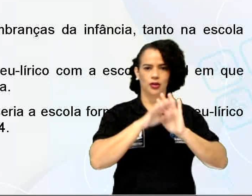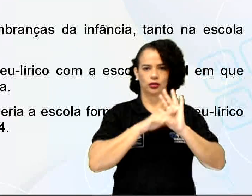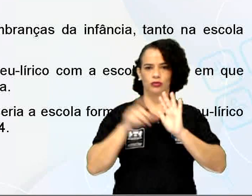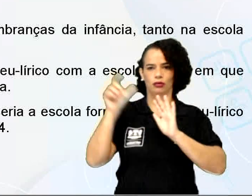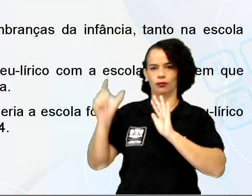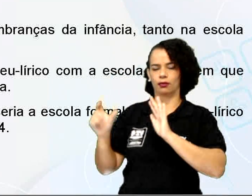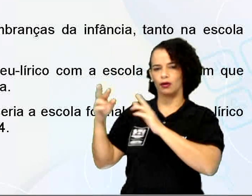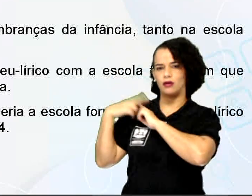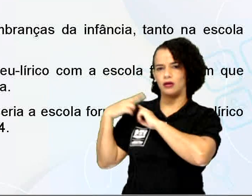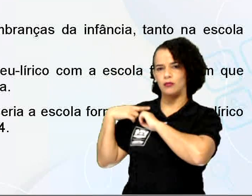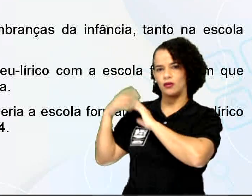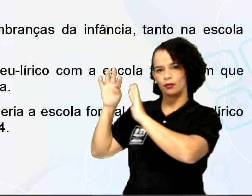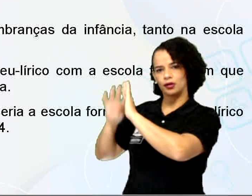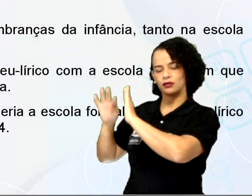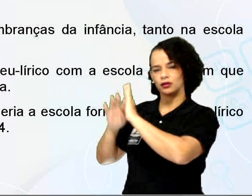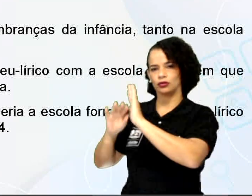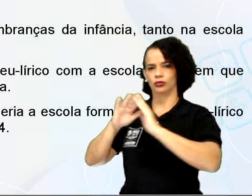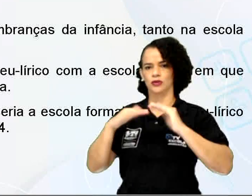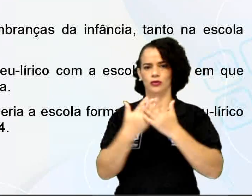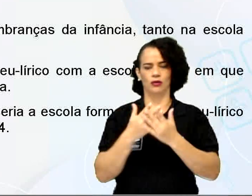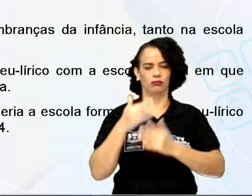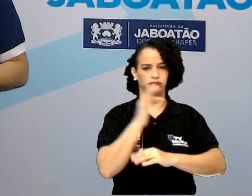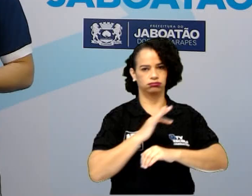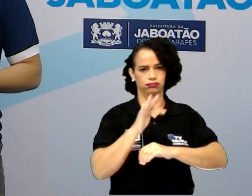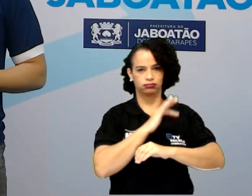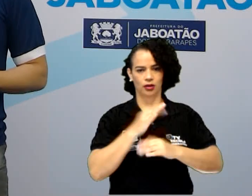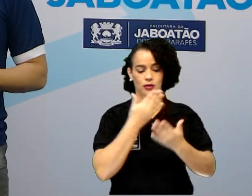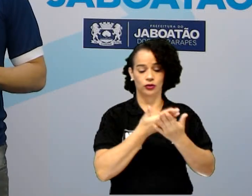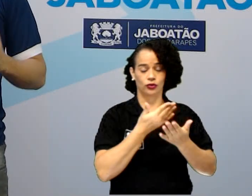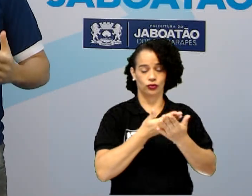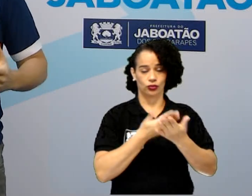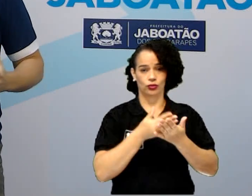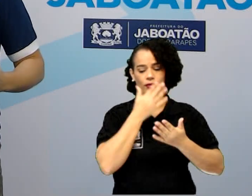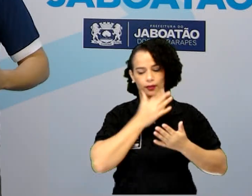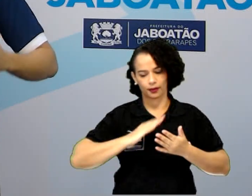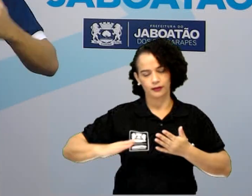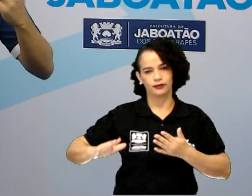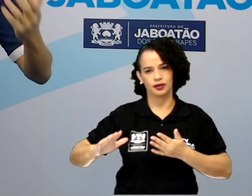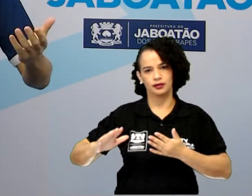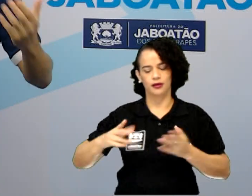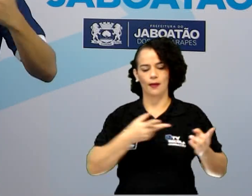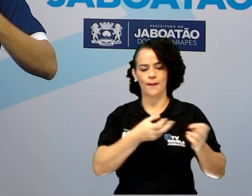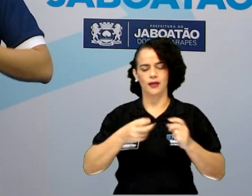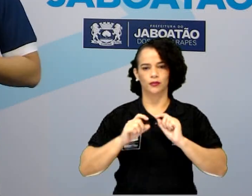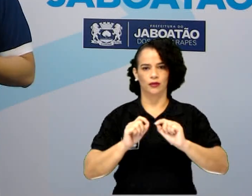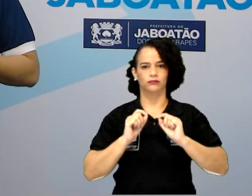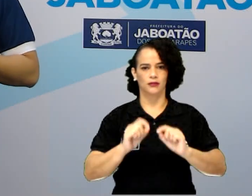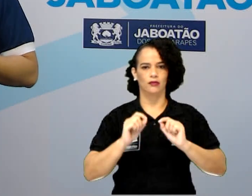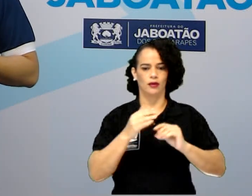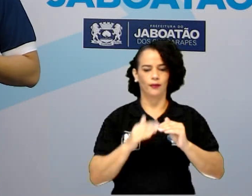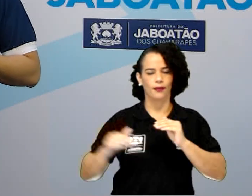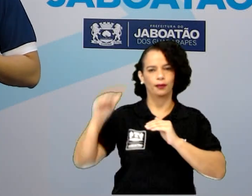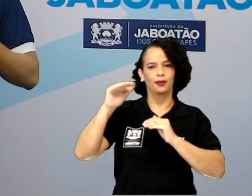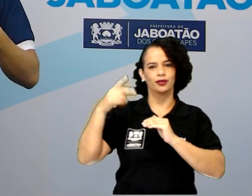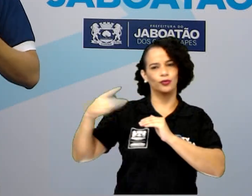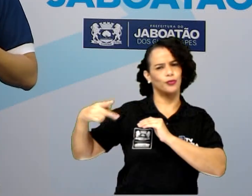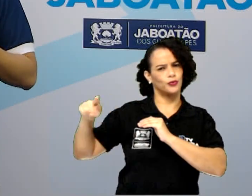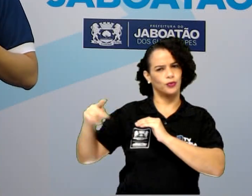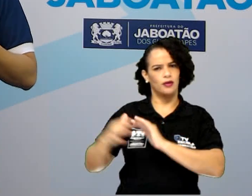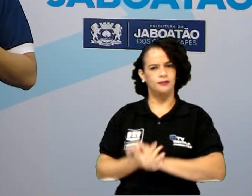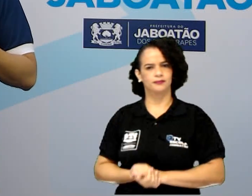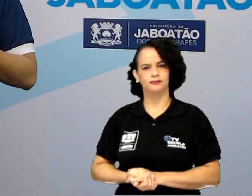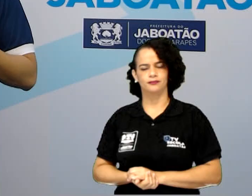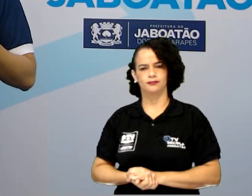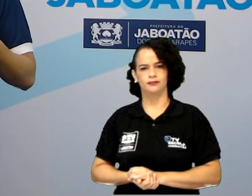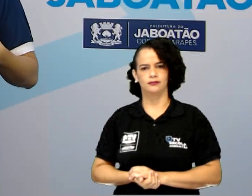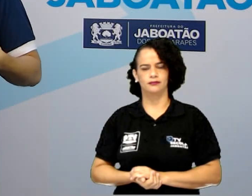com a escola formal em que estudou na infância, tendo em vista que a sente como sua. Ele dizia